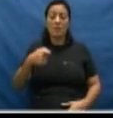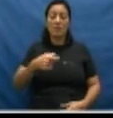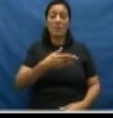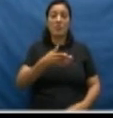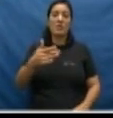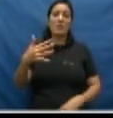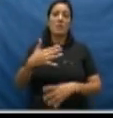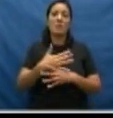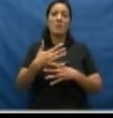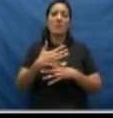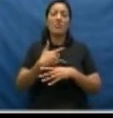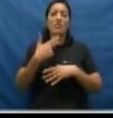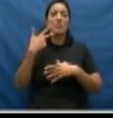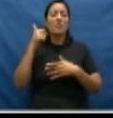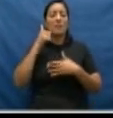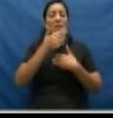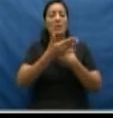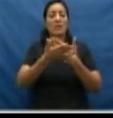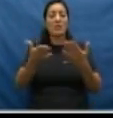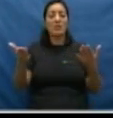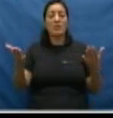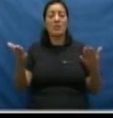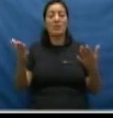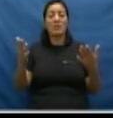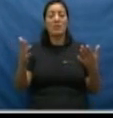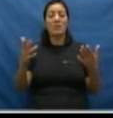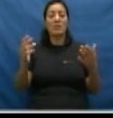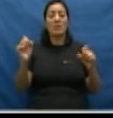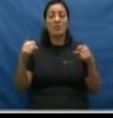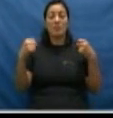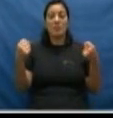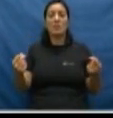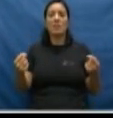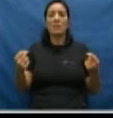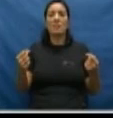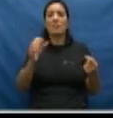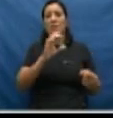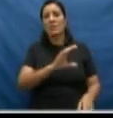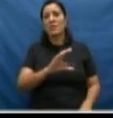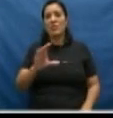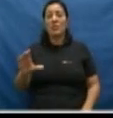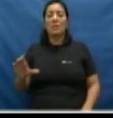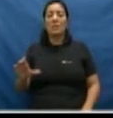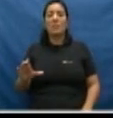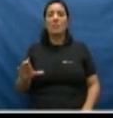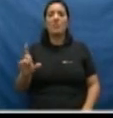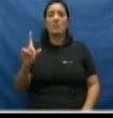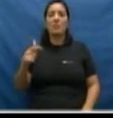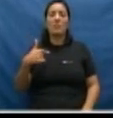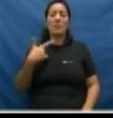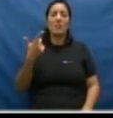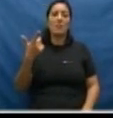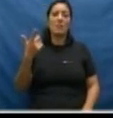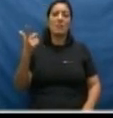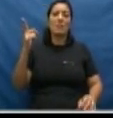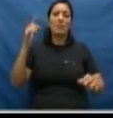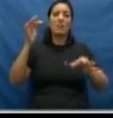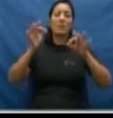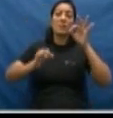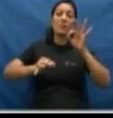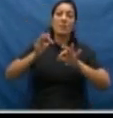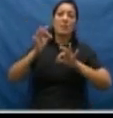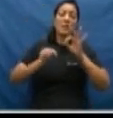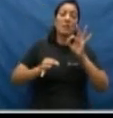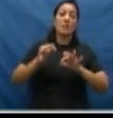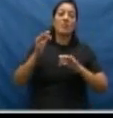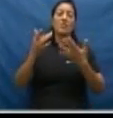cidades onde a mulher está essas ações. coordenando essas ações. Seja com relação à justiça,